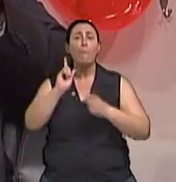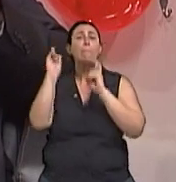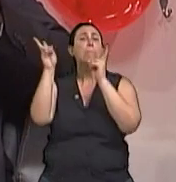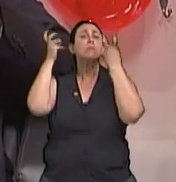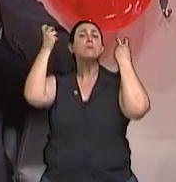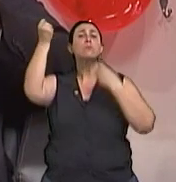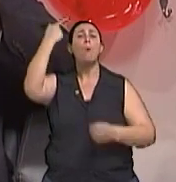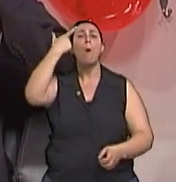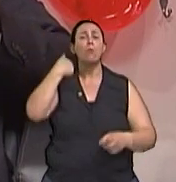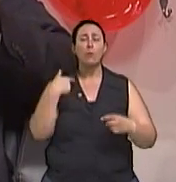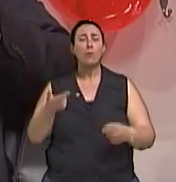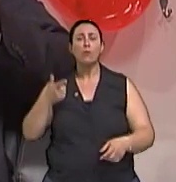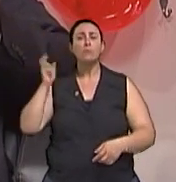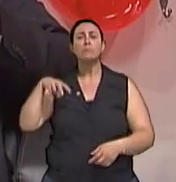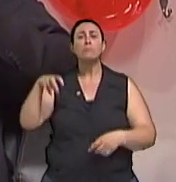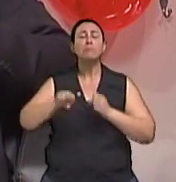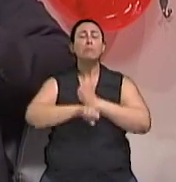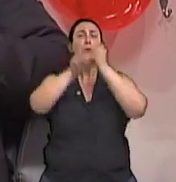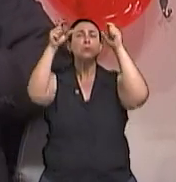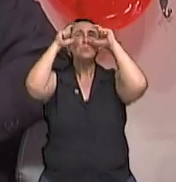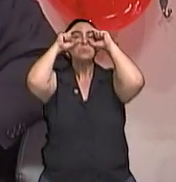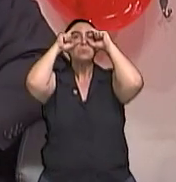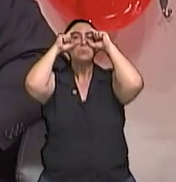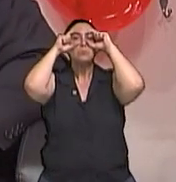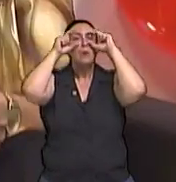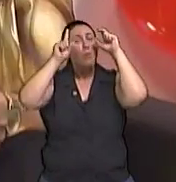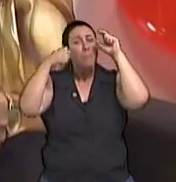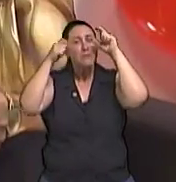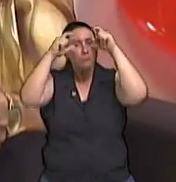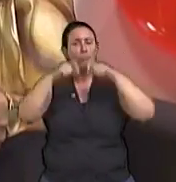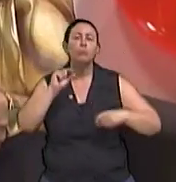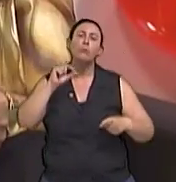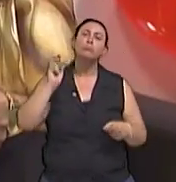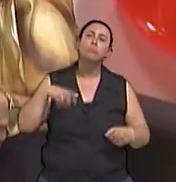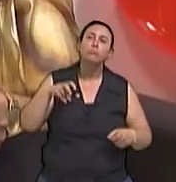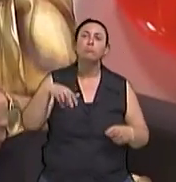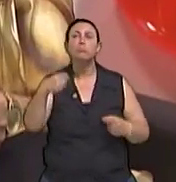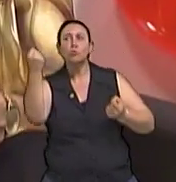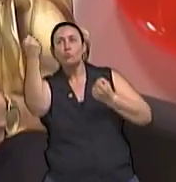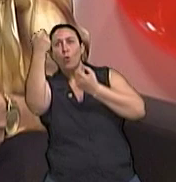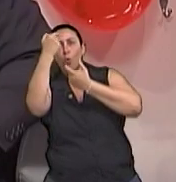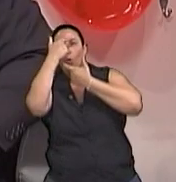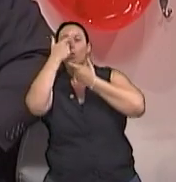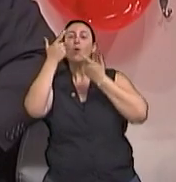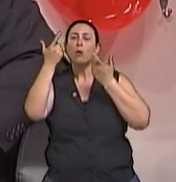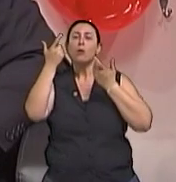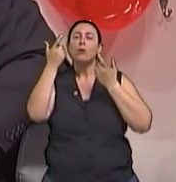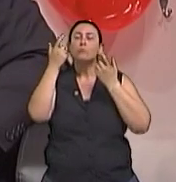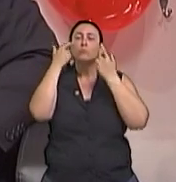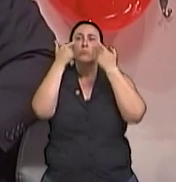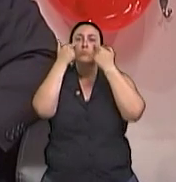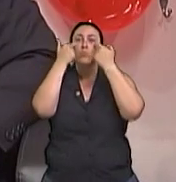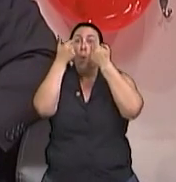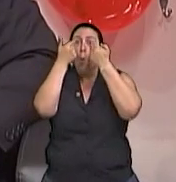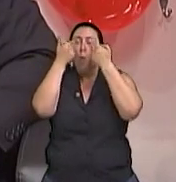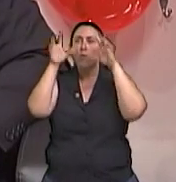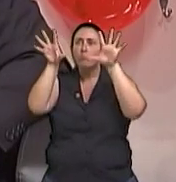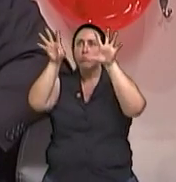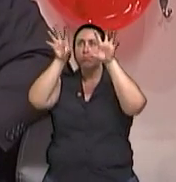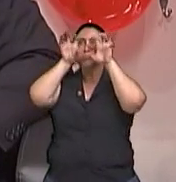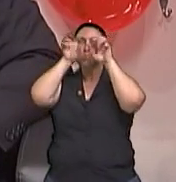horas da manhã e já está com óculos escuros. É um exagero, tá certo? Está tirando aquele efeito de avisar o organismo que amanheceu. Outras coisas importantes